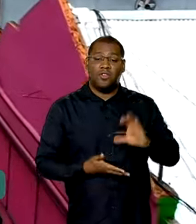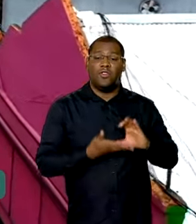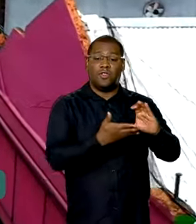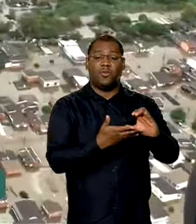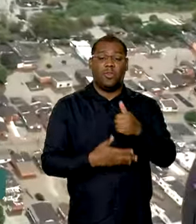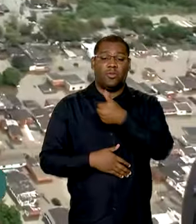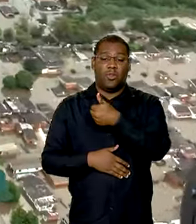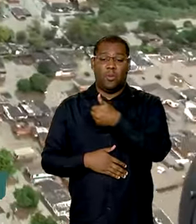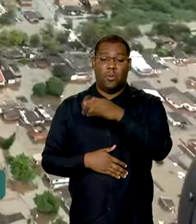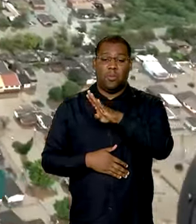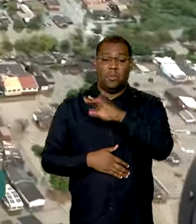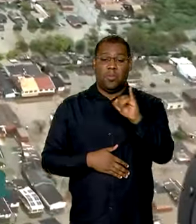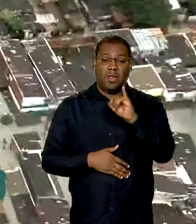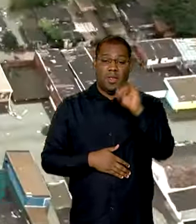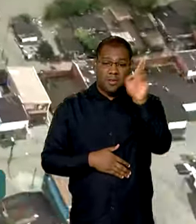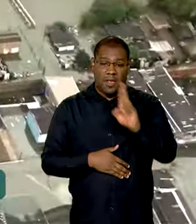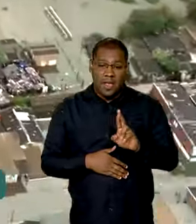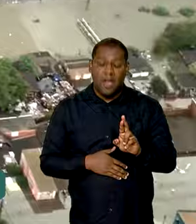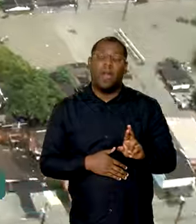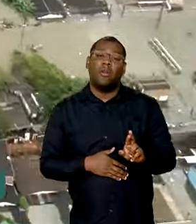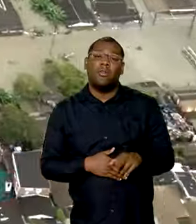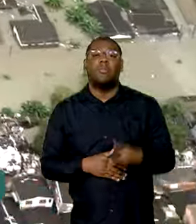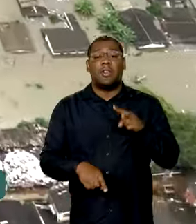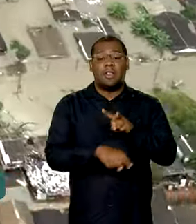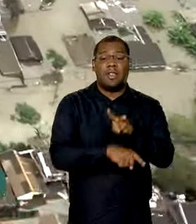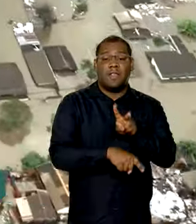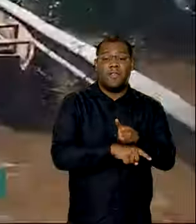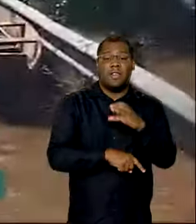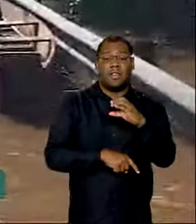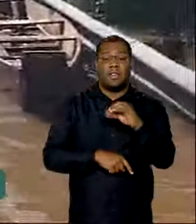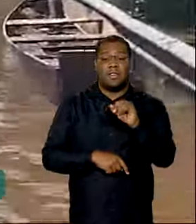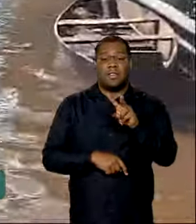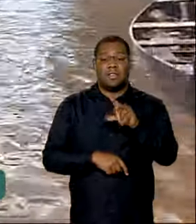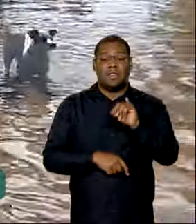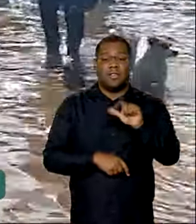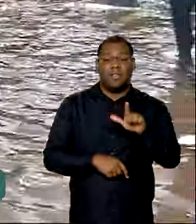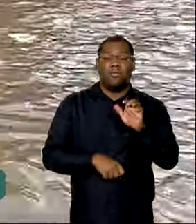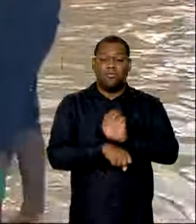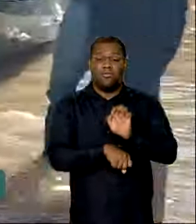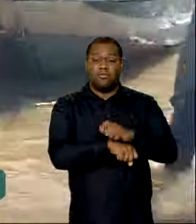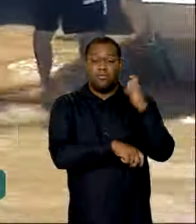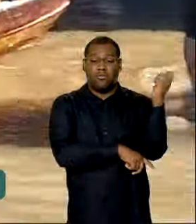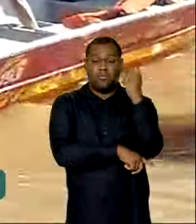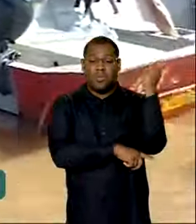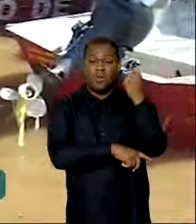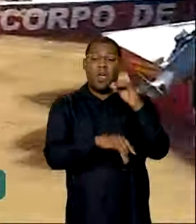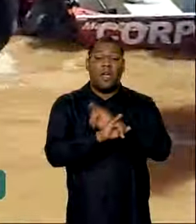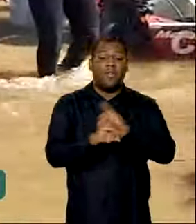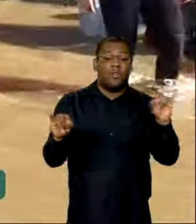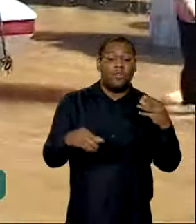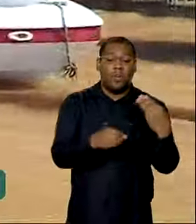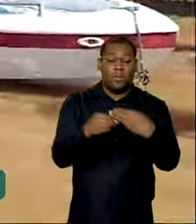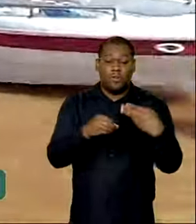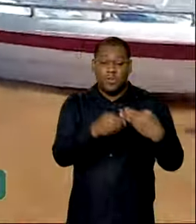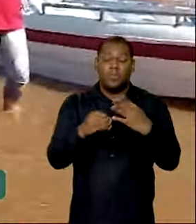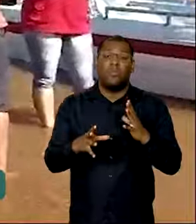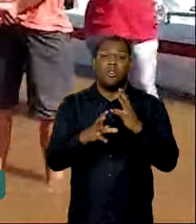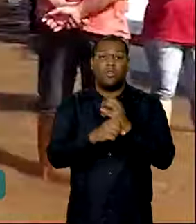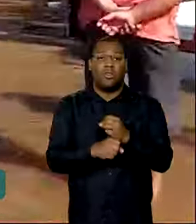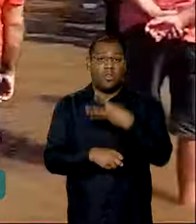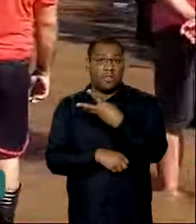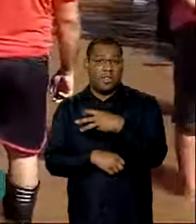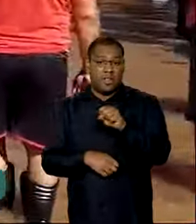reais. De acordo com a Defesa Civil do Rio Grande do Sul, 385 municípios foram atingidos pelos alagamentos.